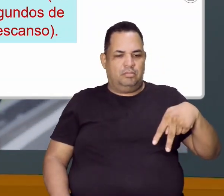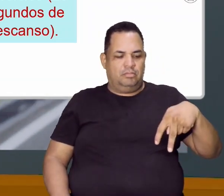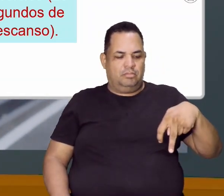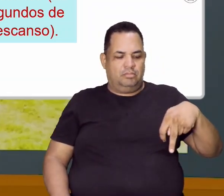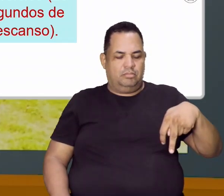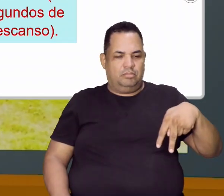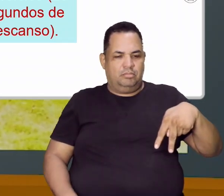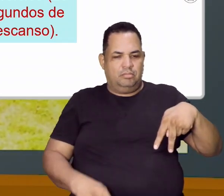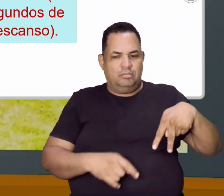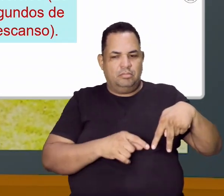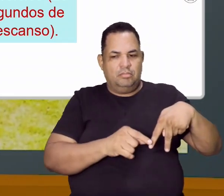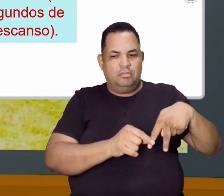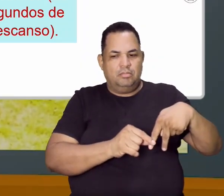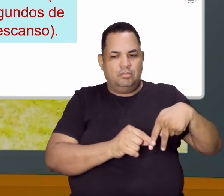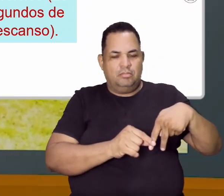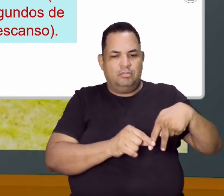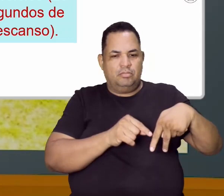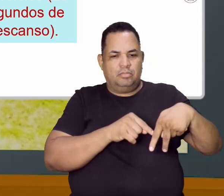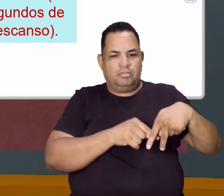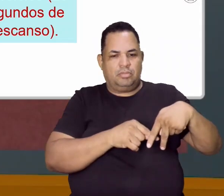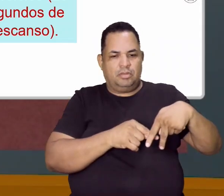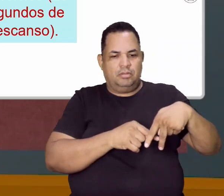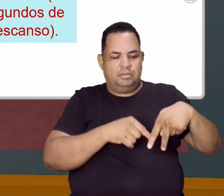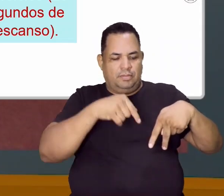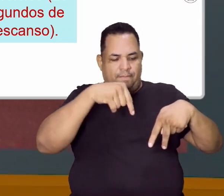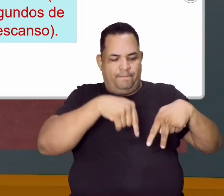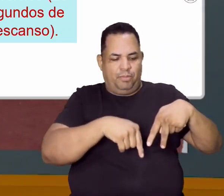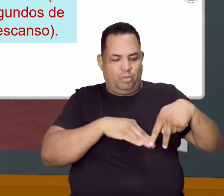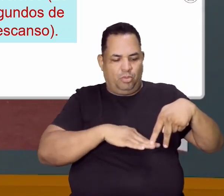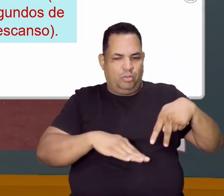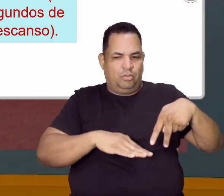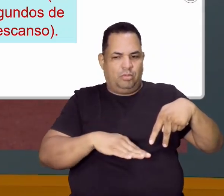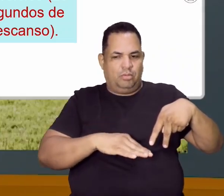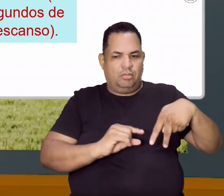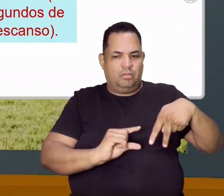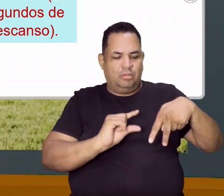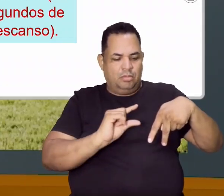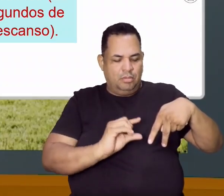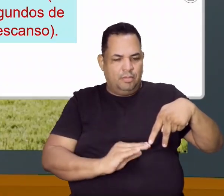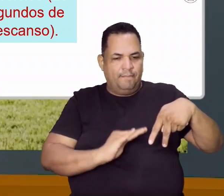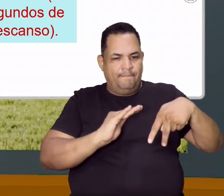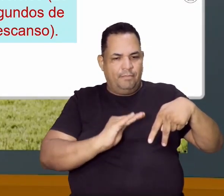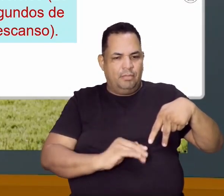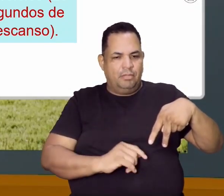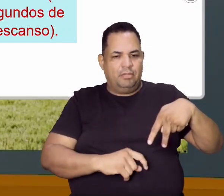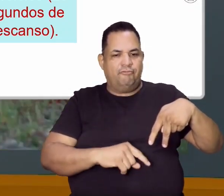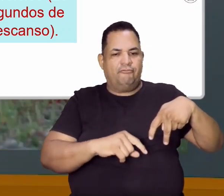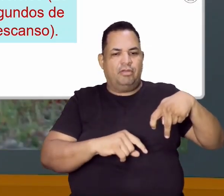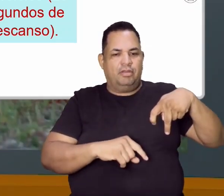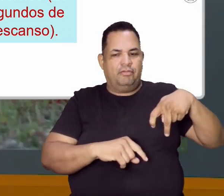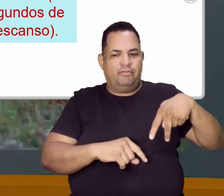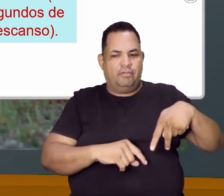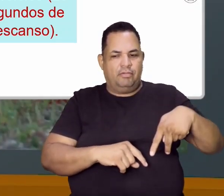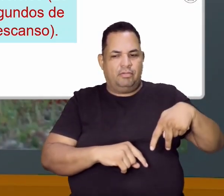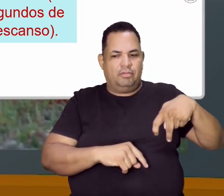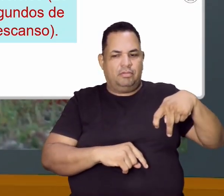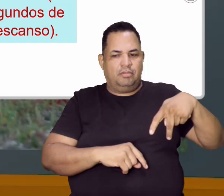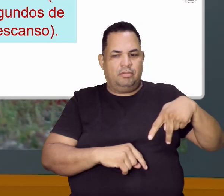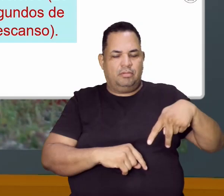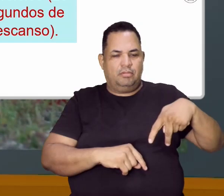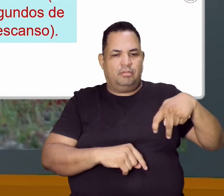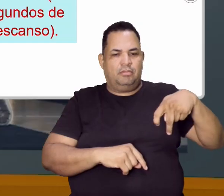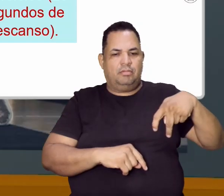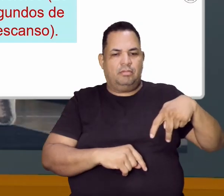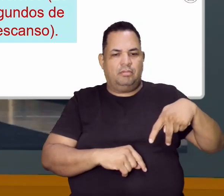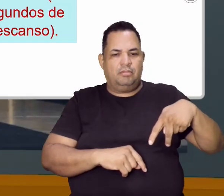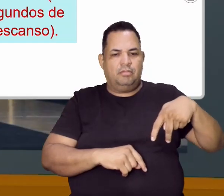ângulo de 90 graus. Não precisa bater no chão, não, tá? Só aproxima do chão e volta. O pé da frente, não dá para ver